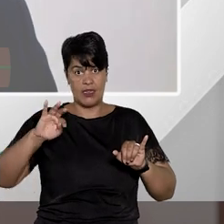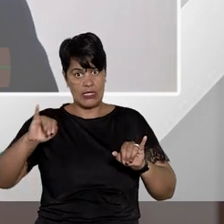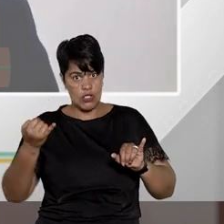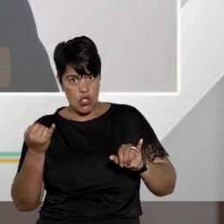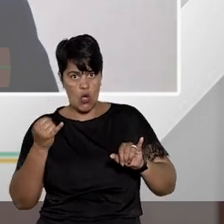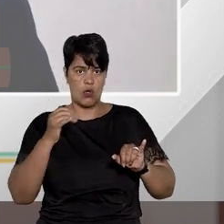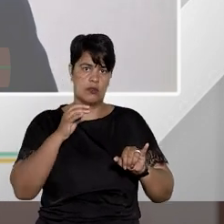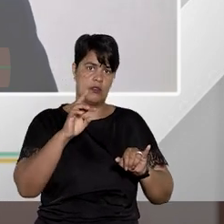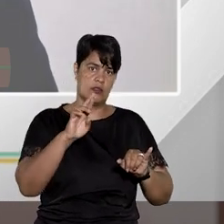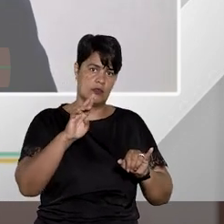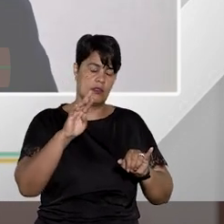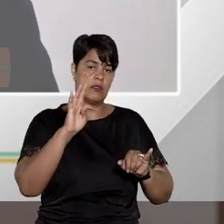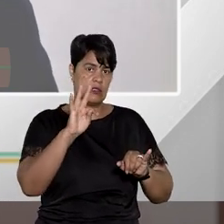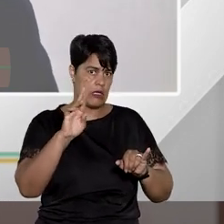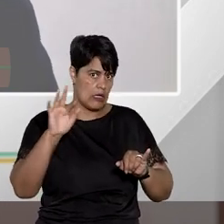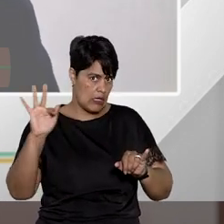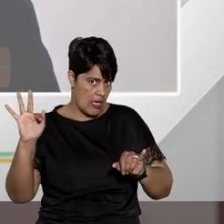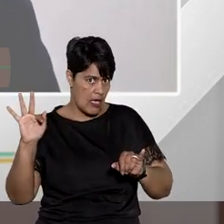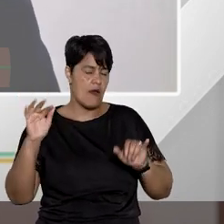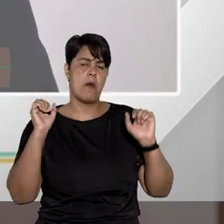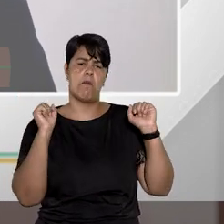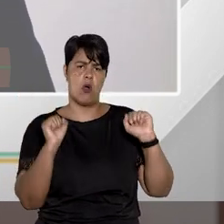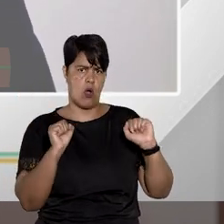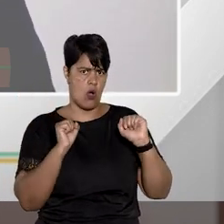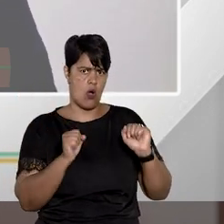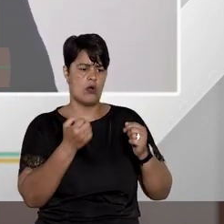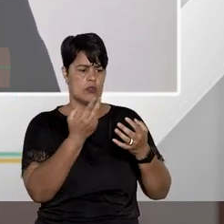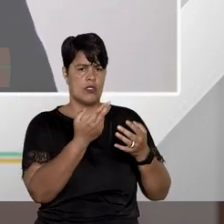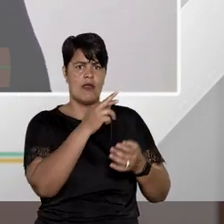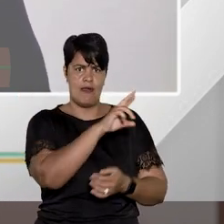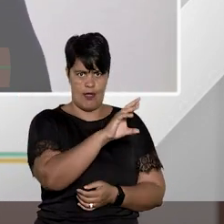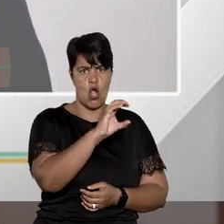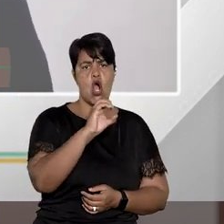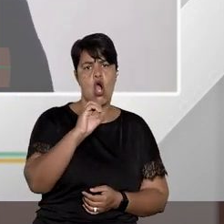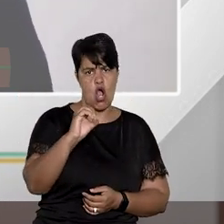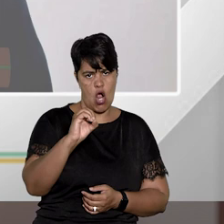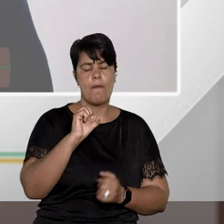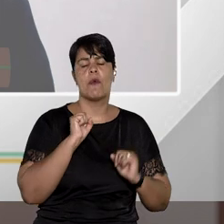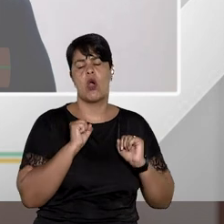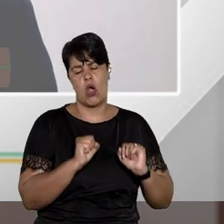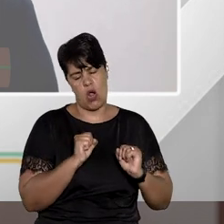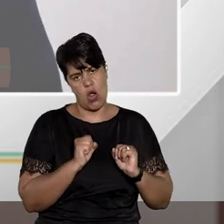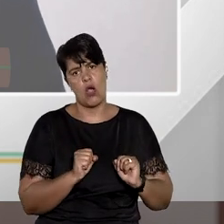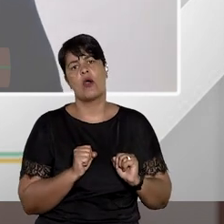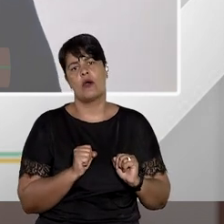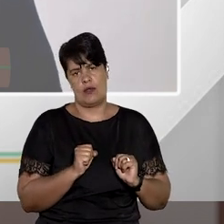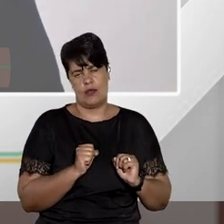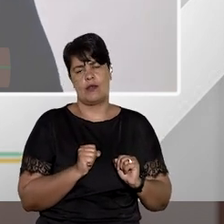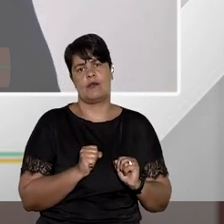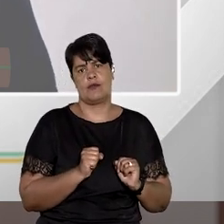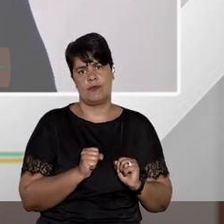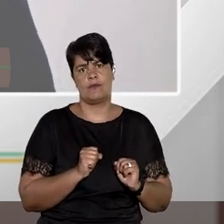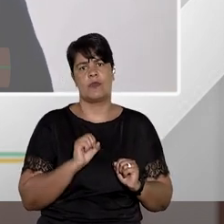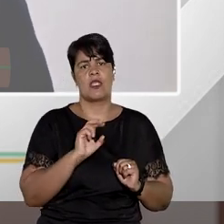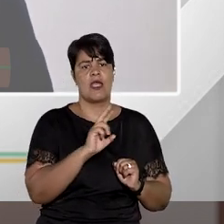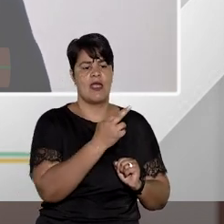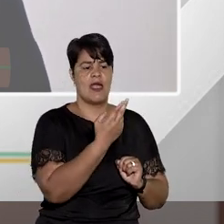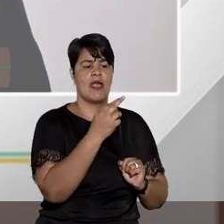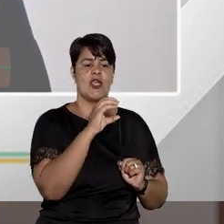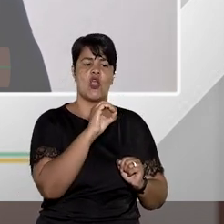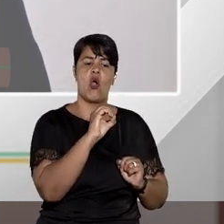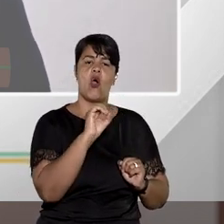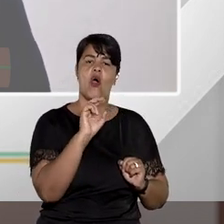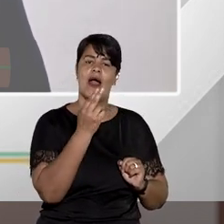cabe recurso ordinário em habeas corpus, o ROC, como a gente fala popularmente, cabe o ROHC